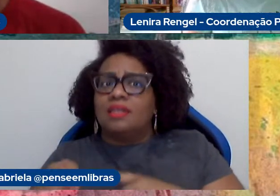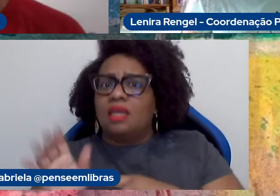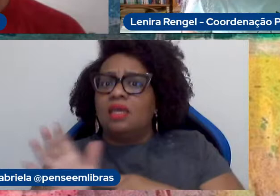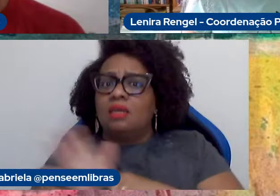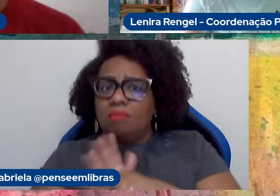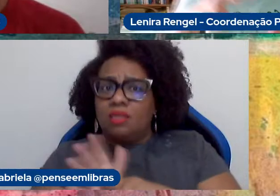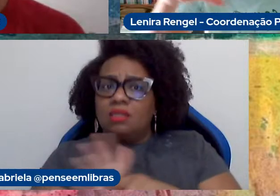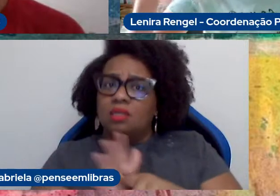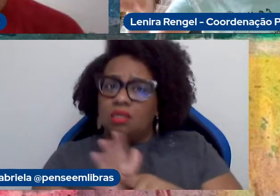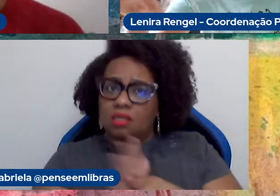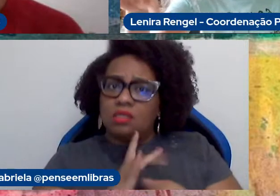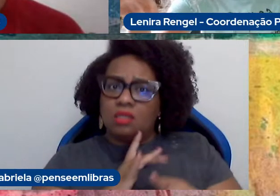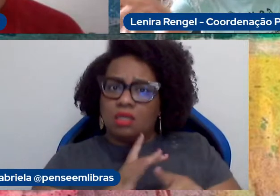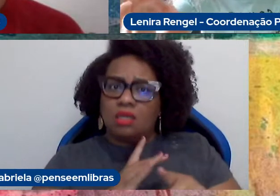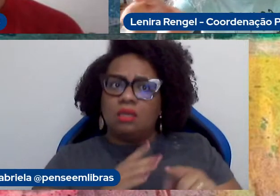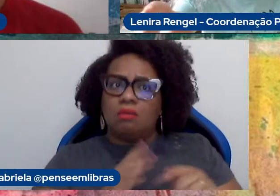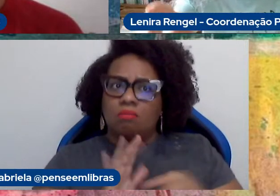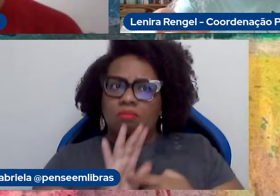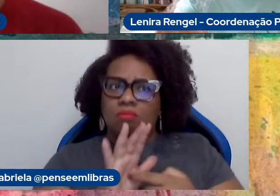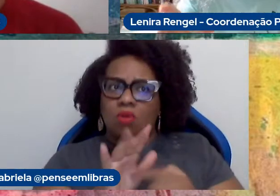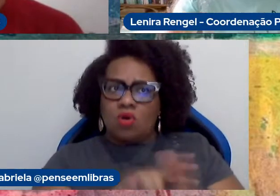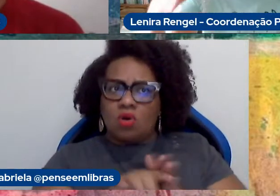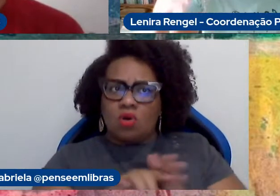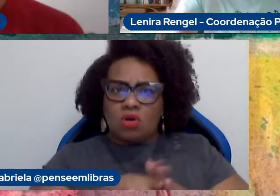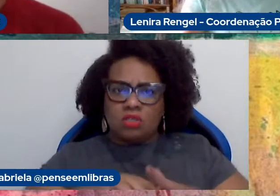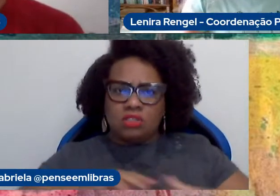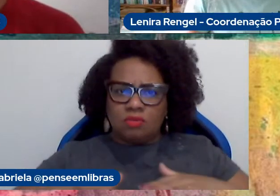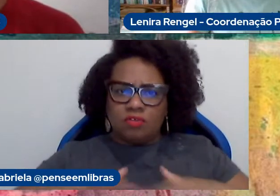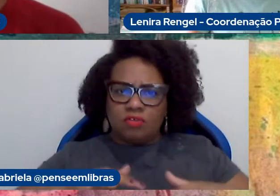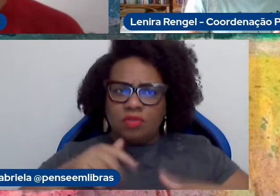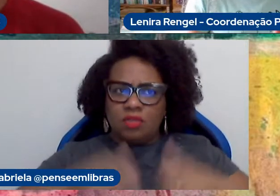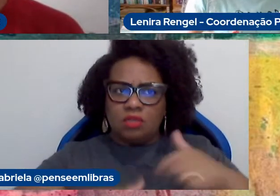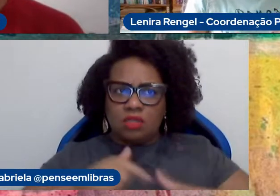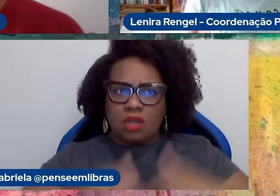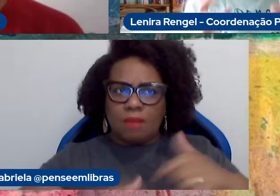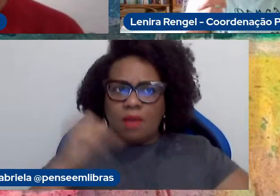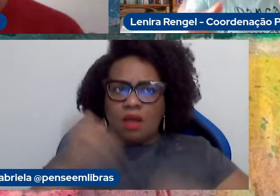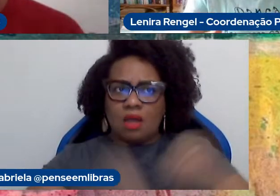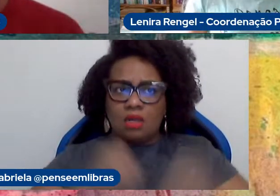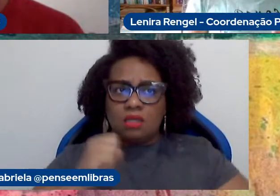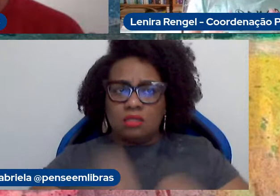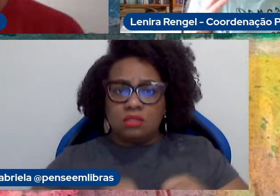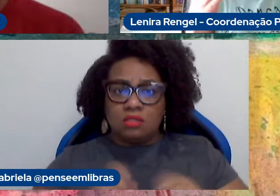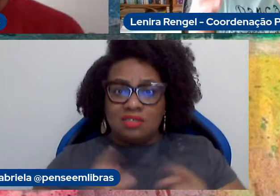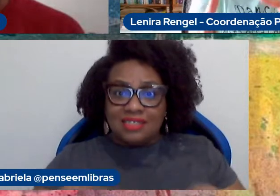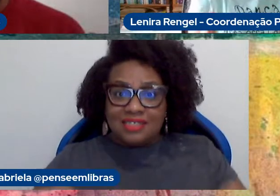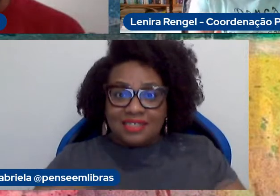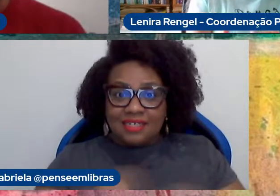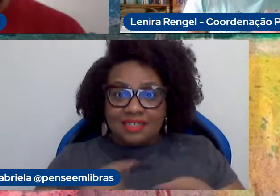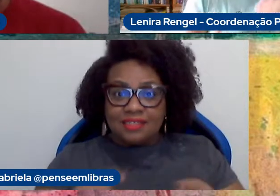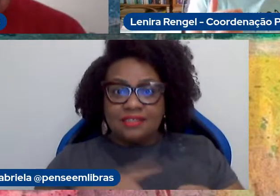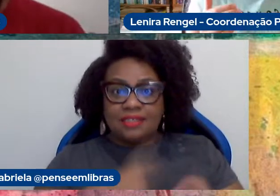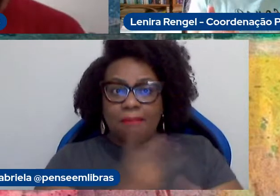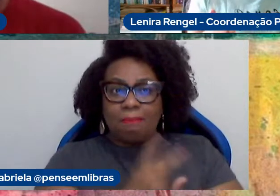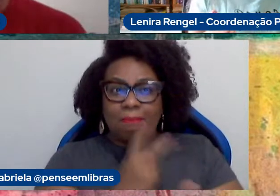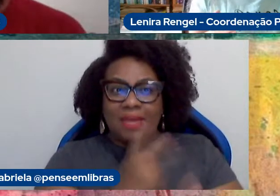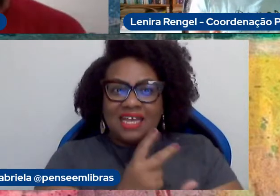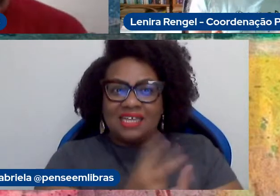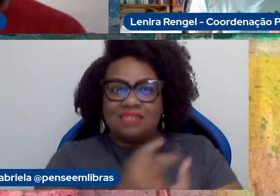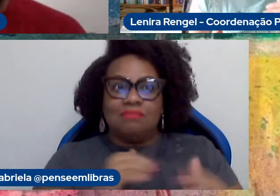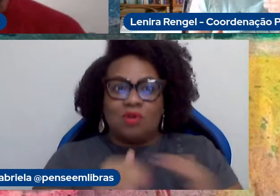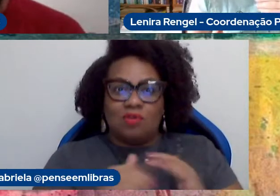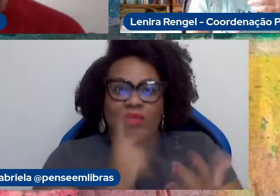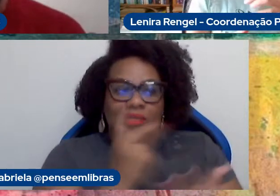movimentos de operários e de artistas como você trouxe, e muito da dança também, que tem aquele movimento, o mesmo movimento, o movimento